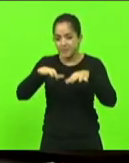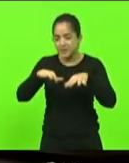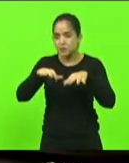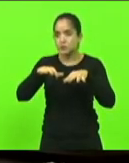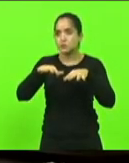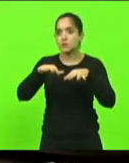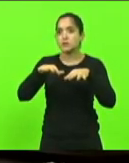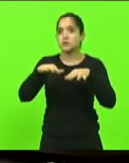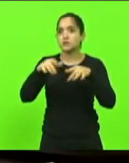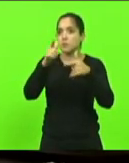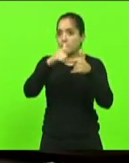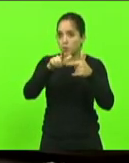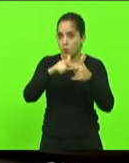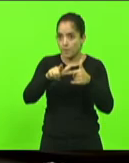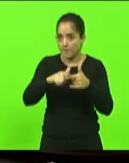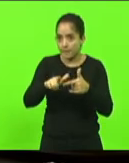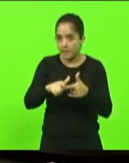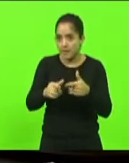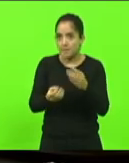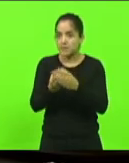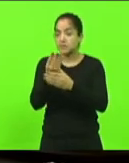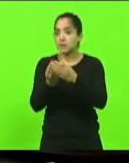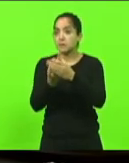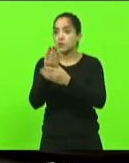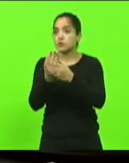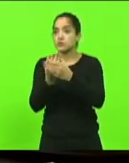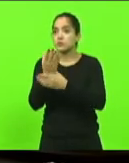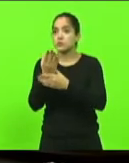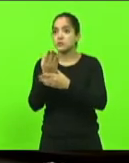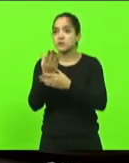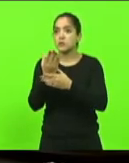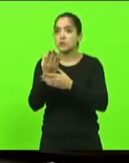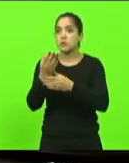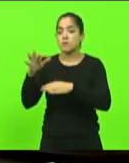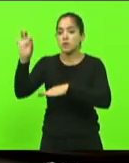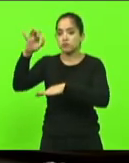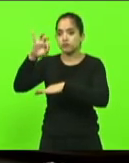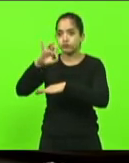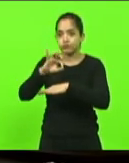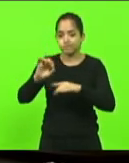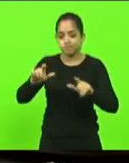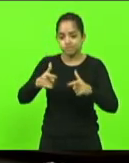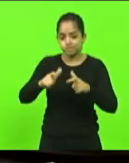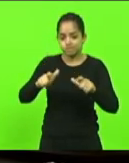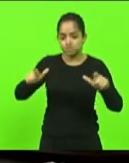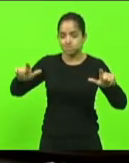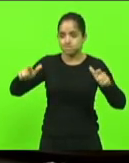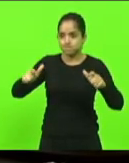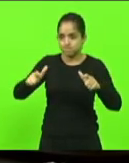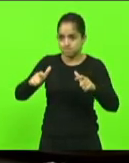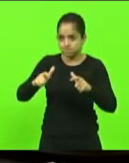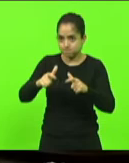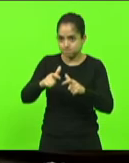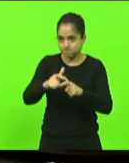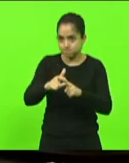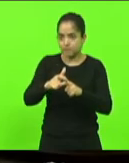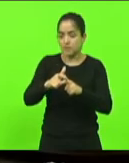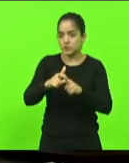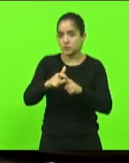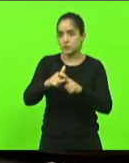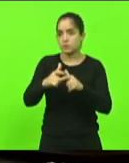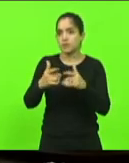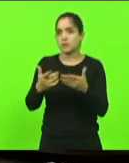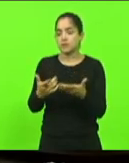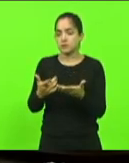em razão do desaparecimento de espécies de abelhas e que